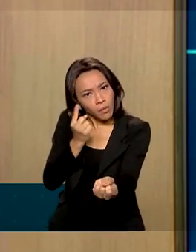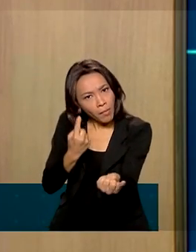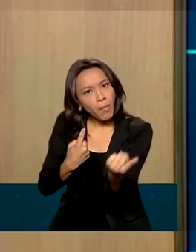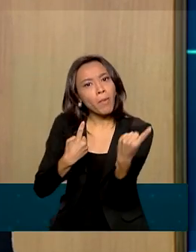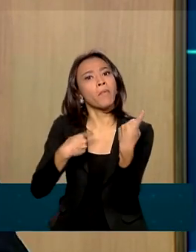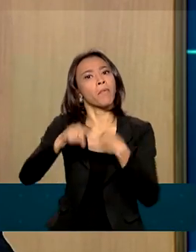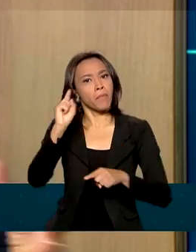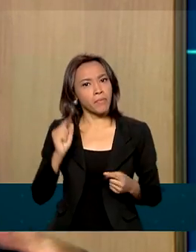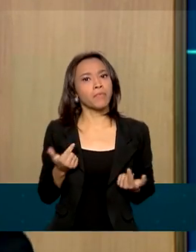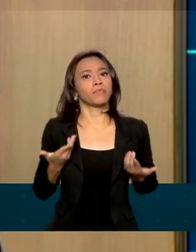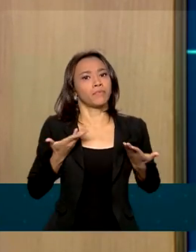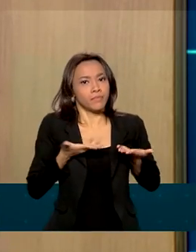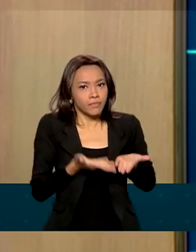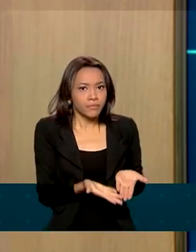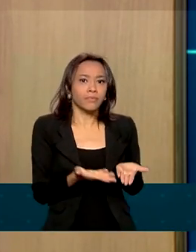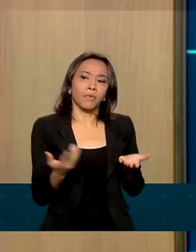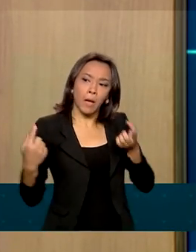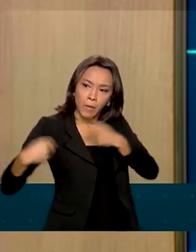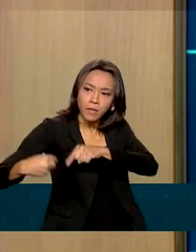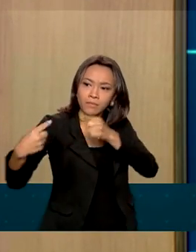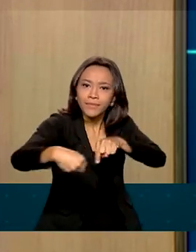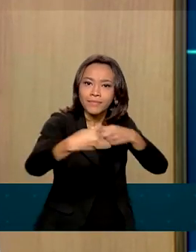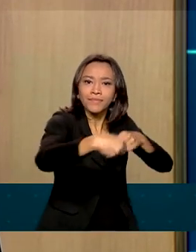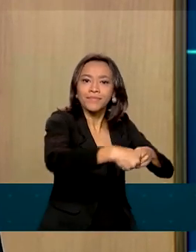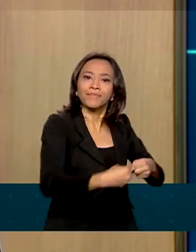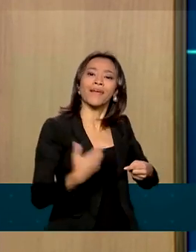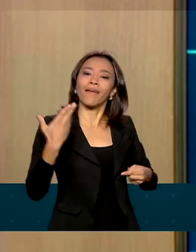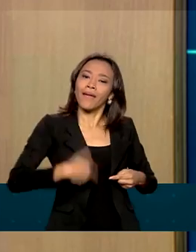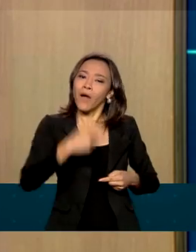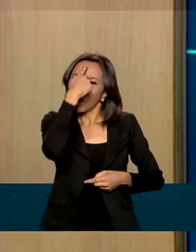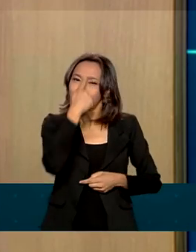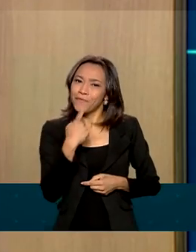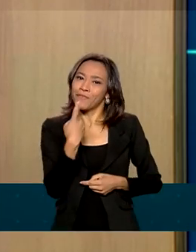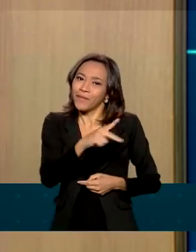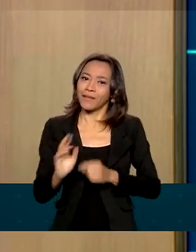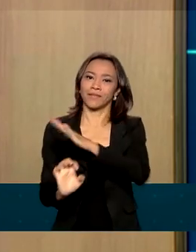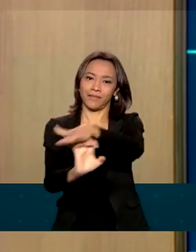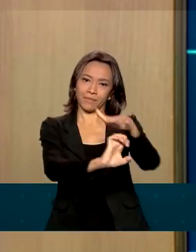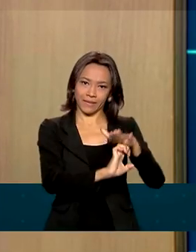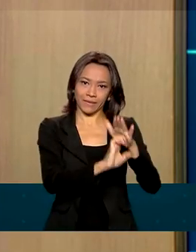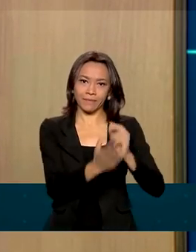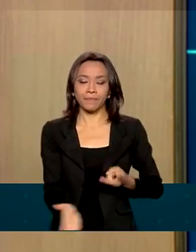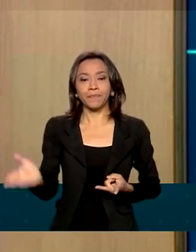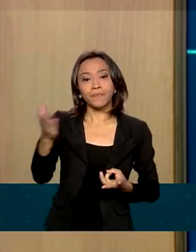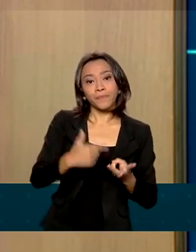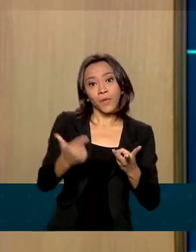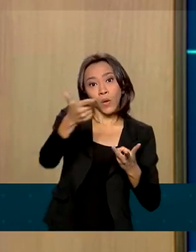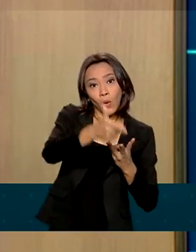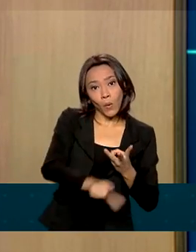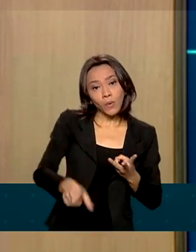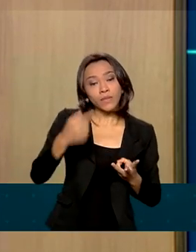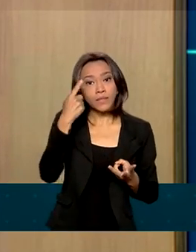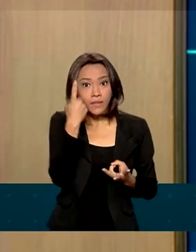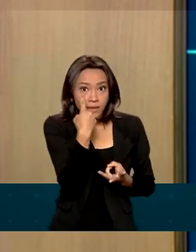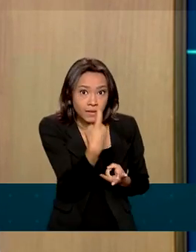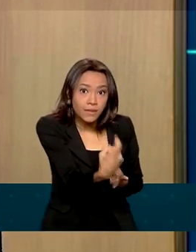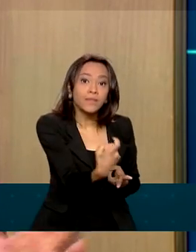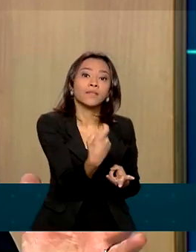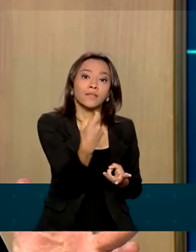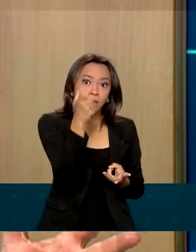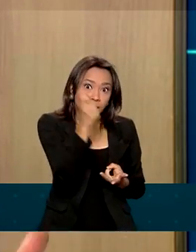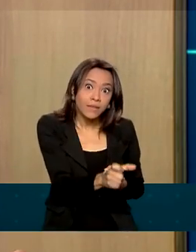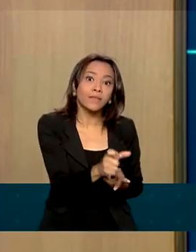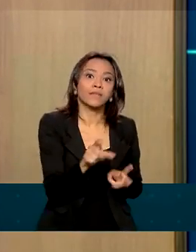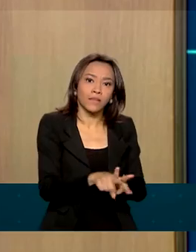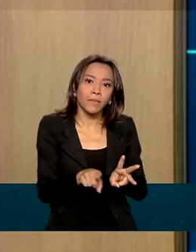fazer parte da competição, que é o que caracteriza o mercado aberto. E um ponto interessante, apenas para ilustrar isso rapidamente,